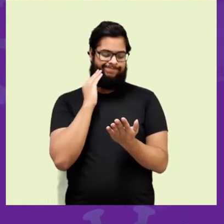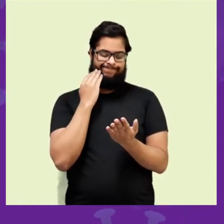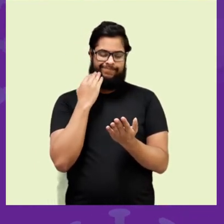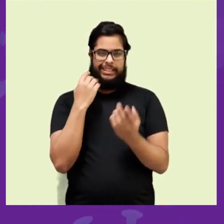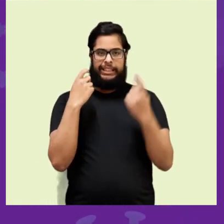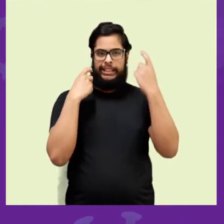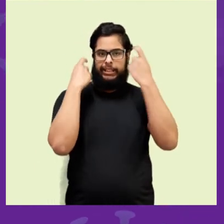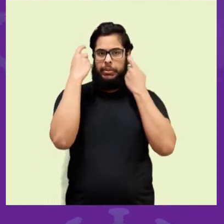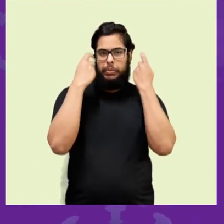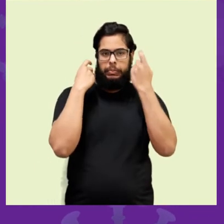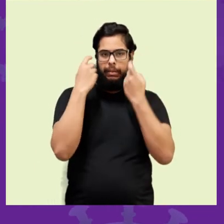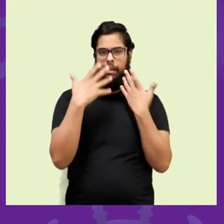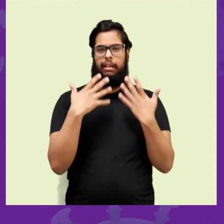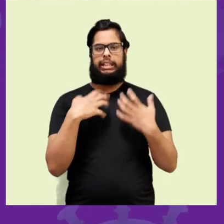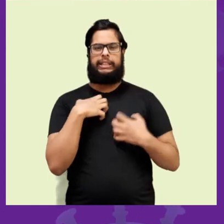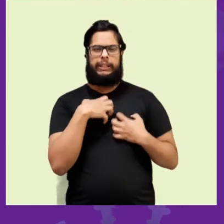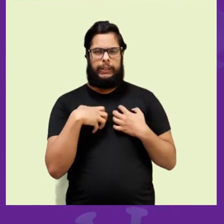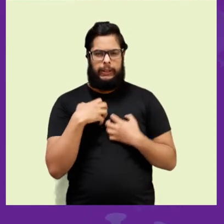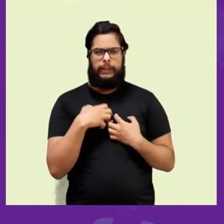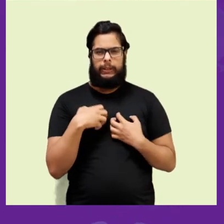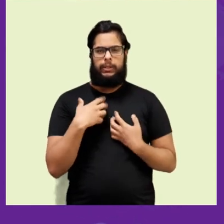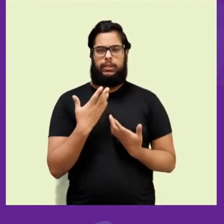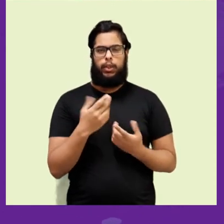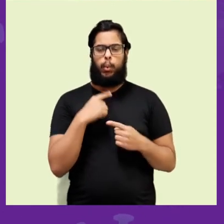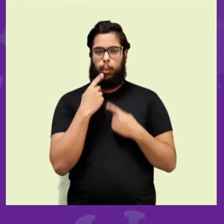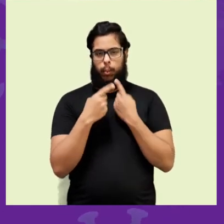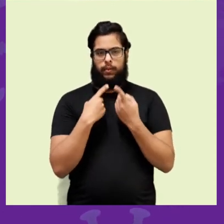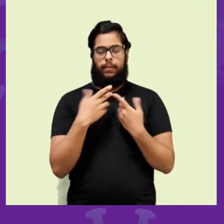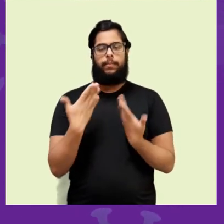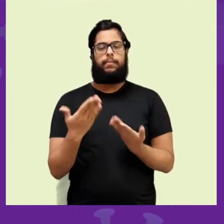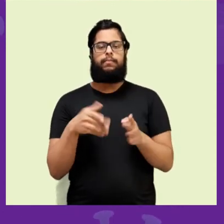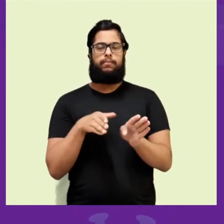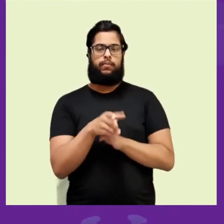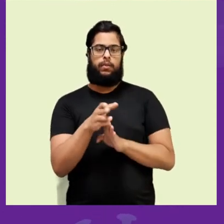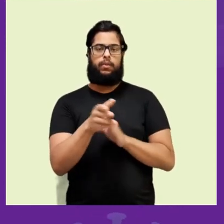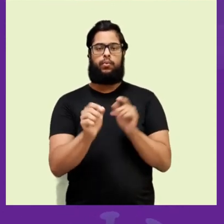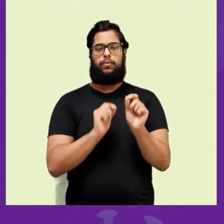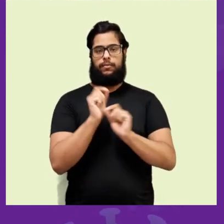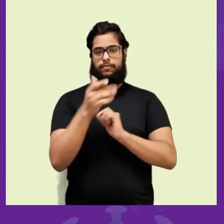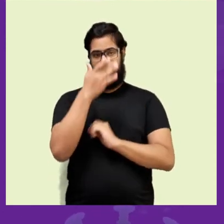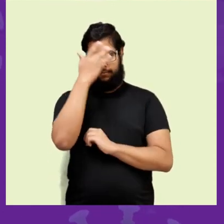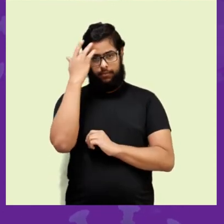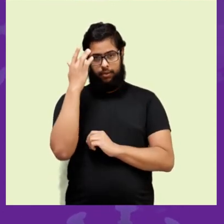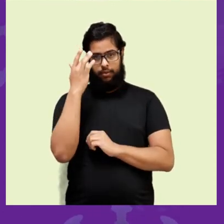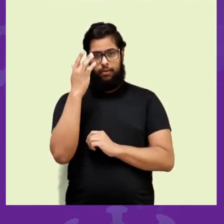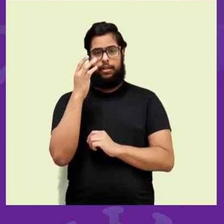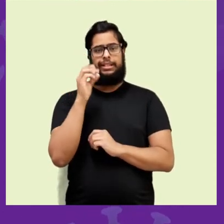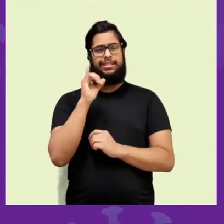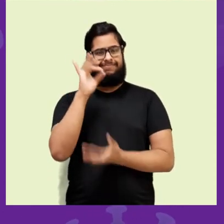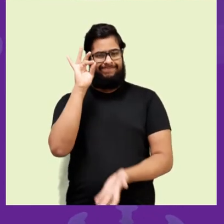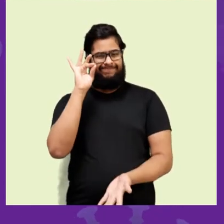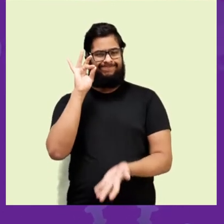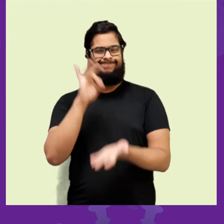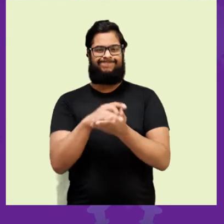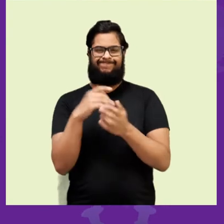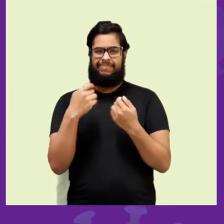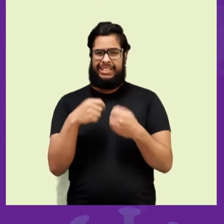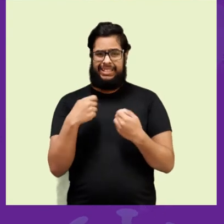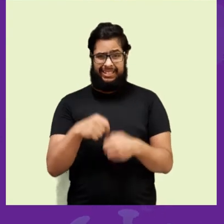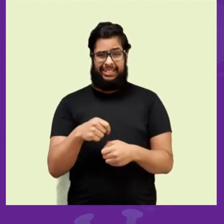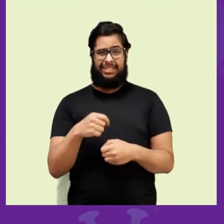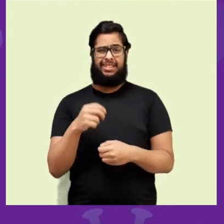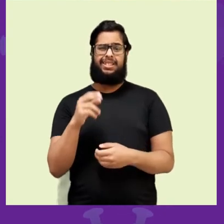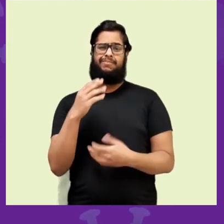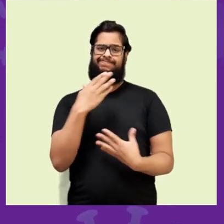Então, o que é orientado é que as pessoas, se fizerem um teste desse,